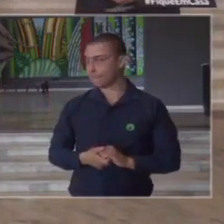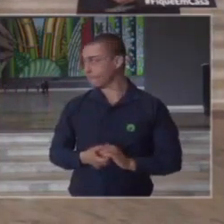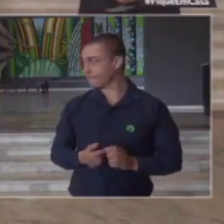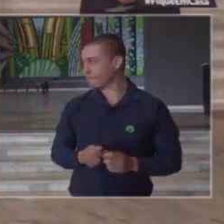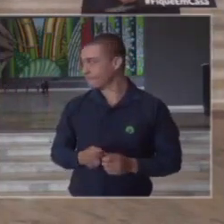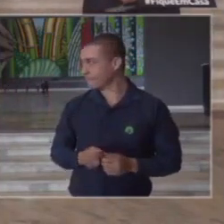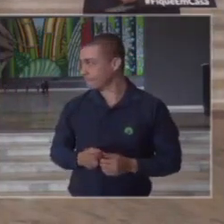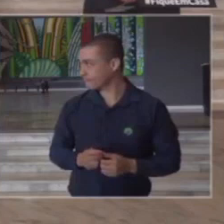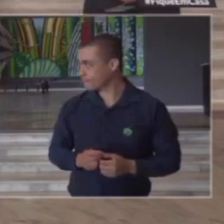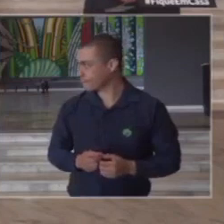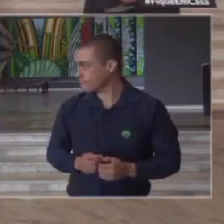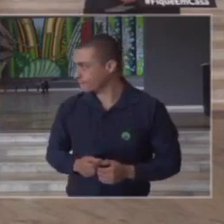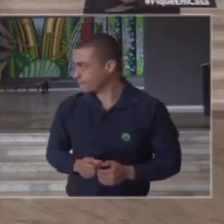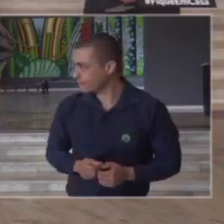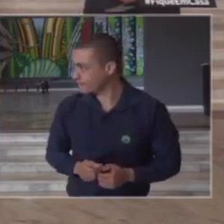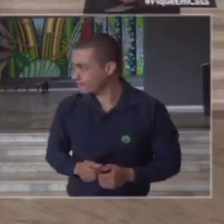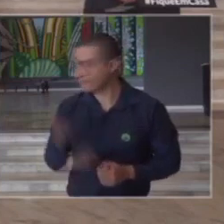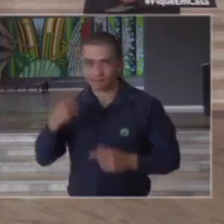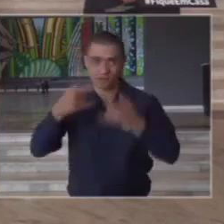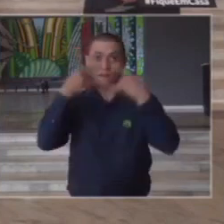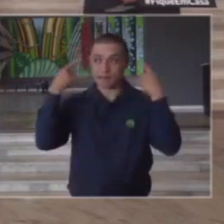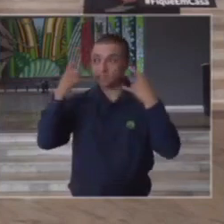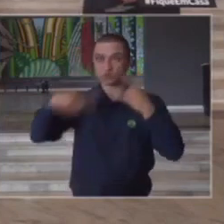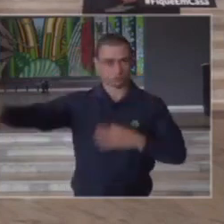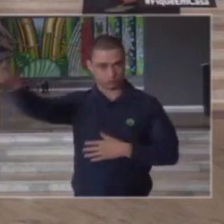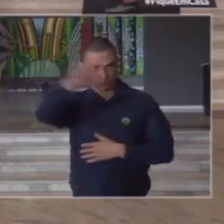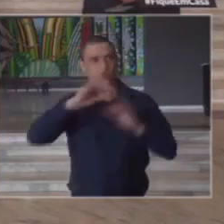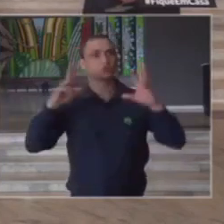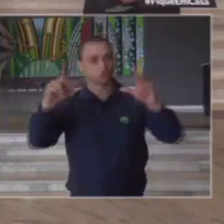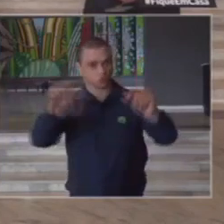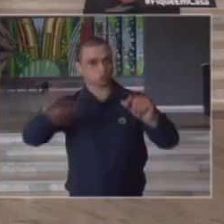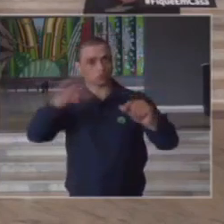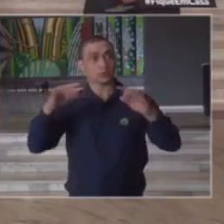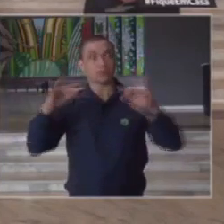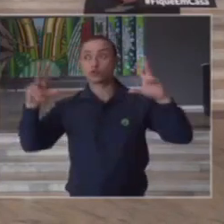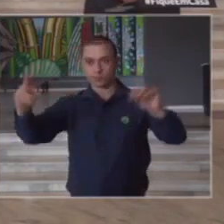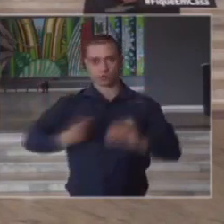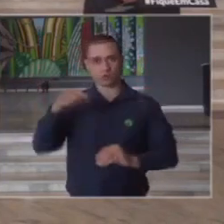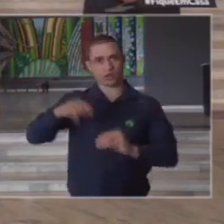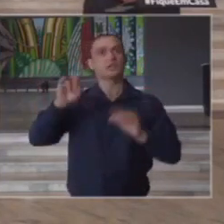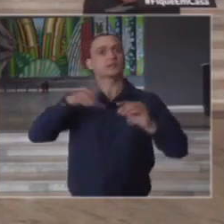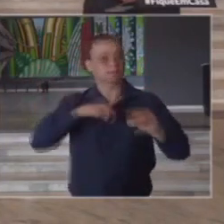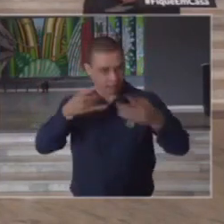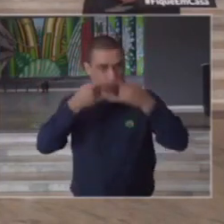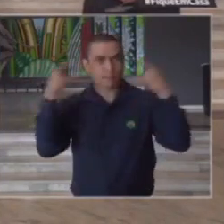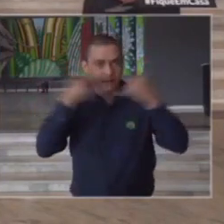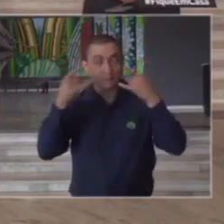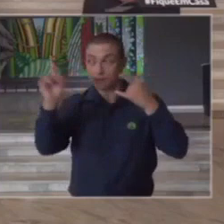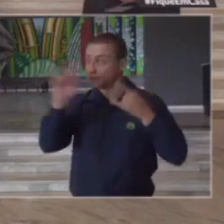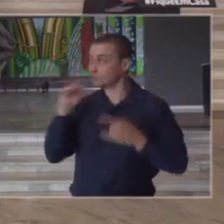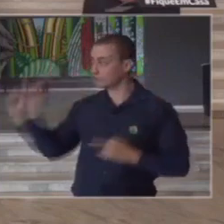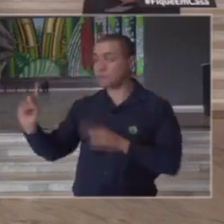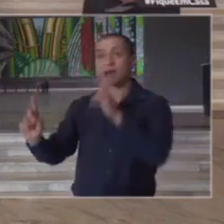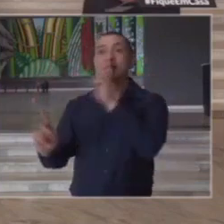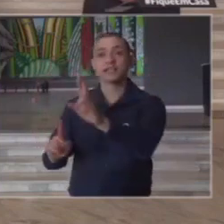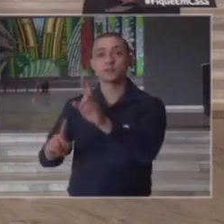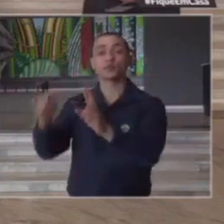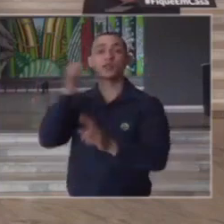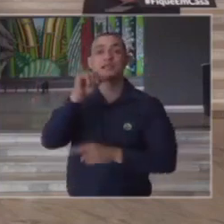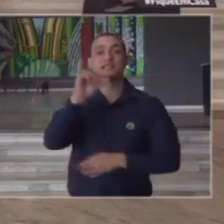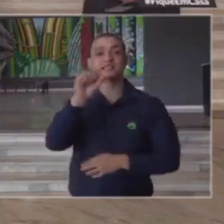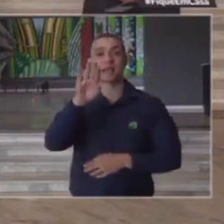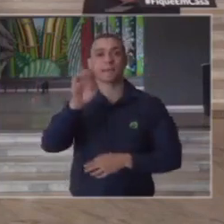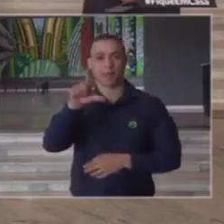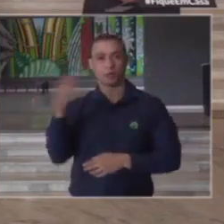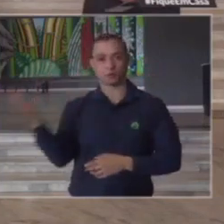você estar nesse caso portando a máscara como todos os demais aliás que estão aqui estão usando a máscara para responder a jornalista Isabel Mega